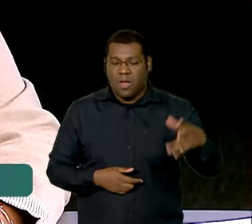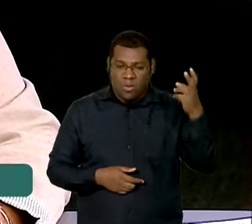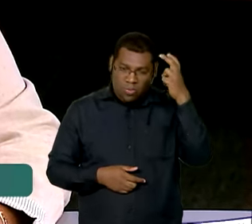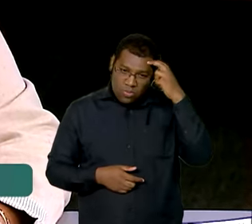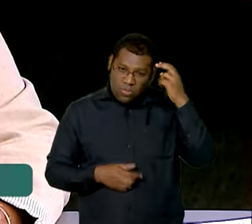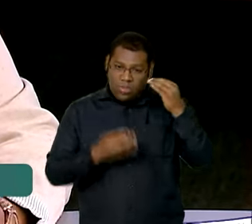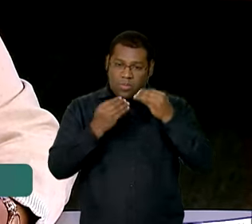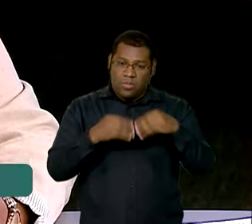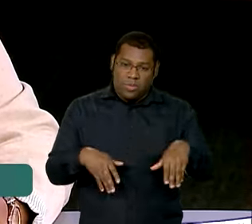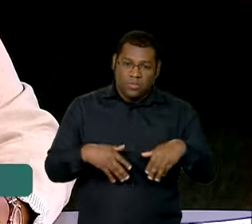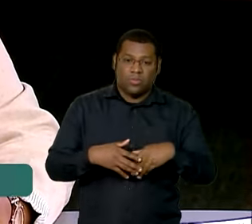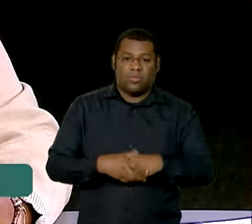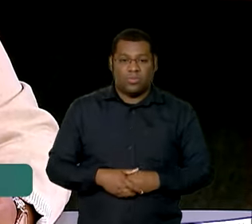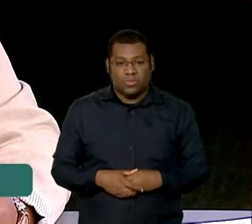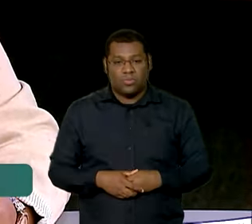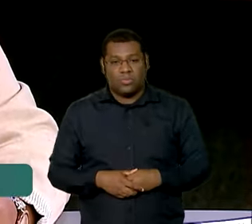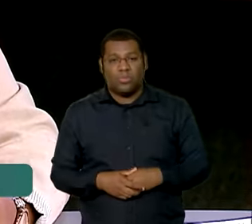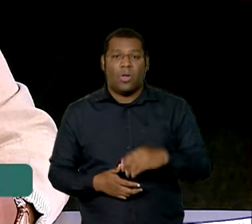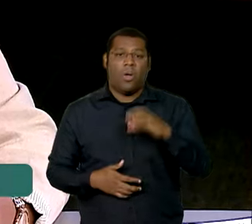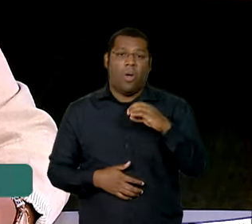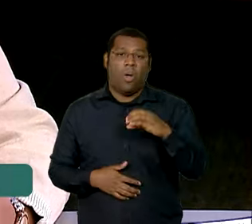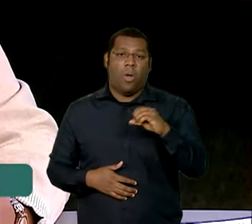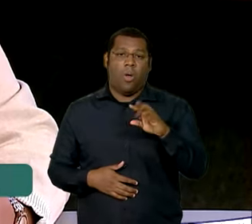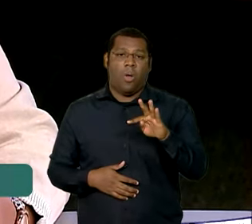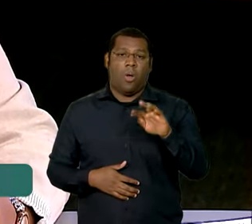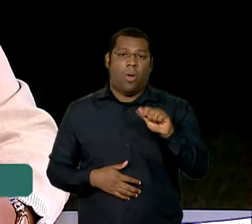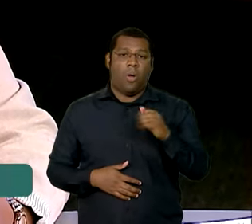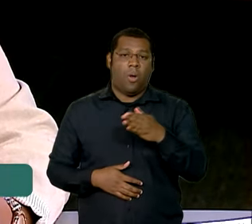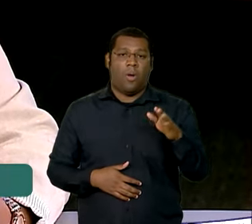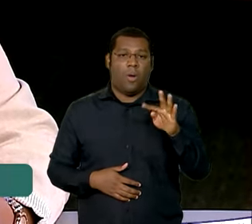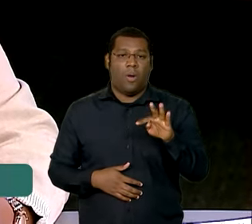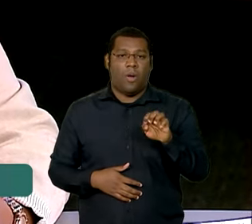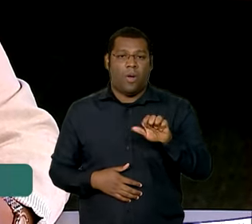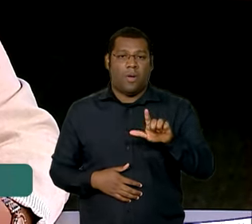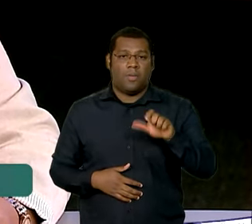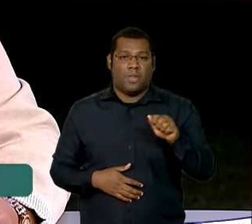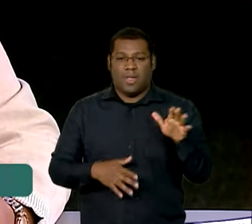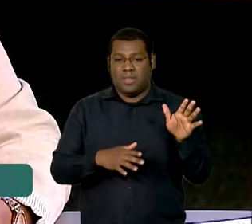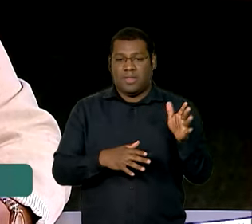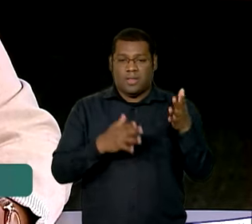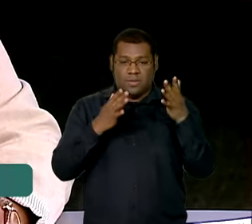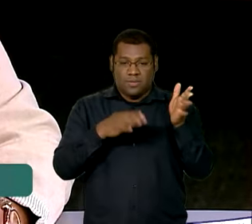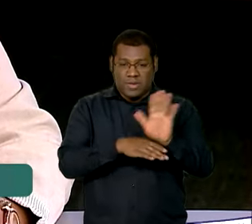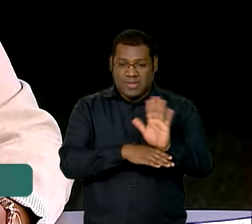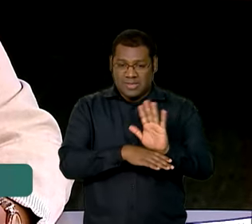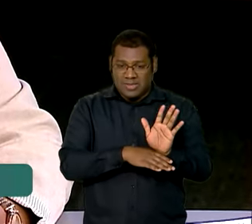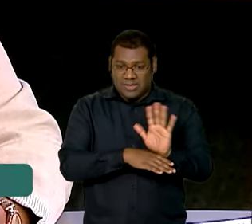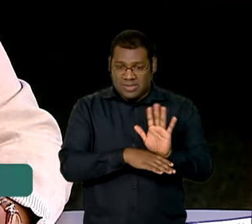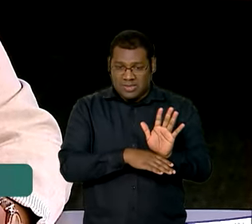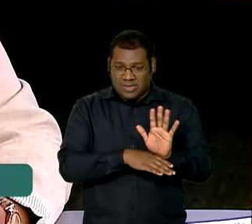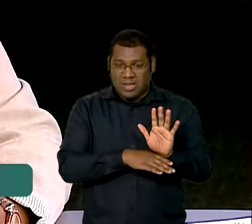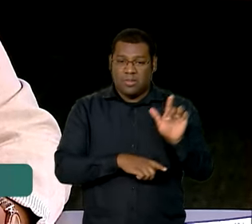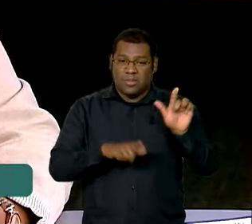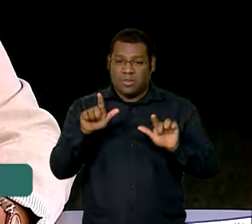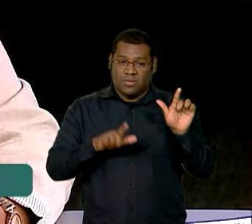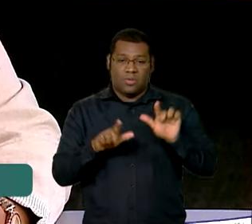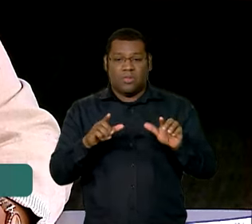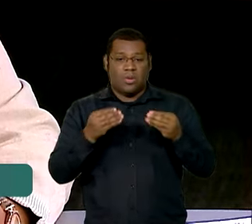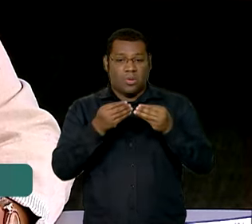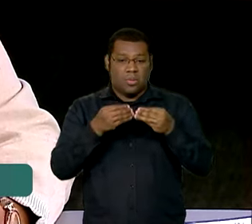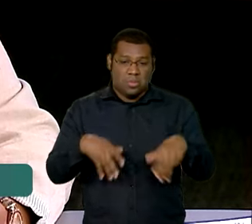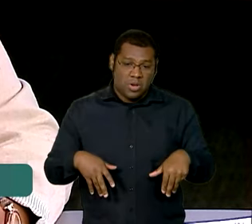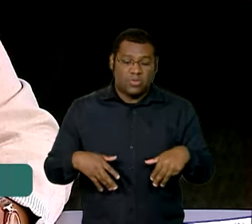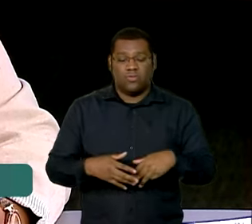Nós não tínhamos cota de tela, precisamos resgatar as cotas de tela do cinema e da televisão que isso prejudicou muito a área de produção